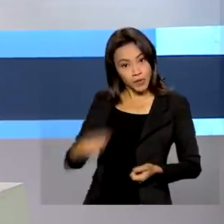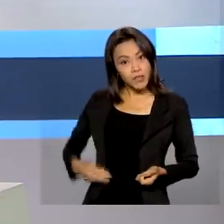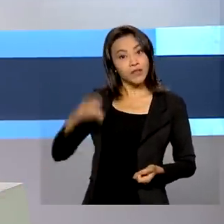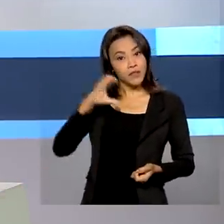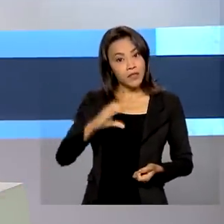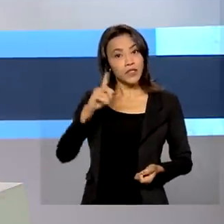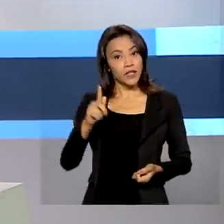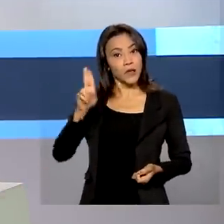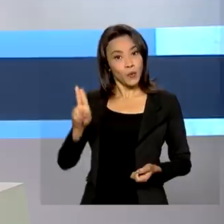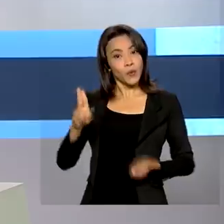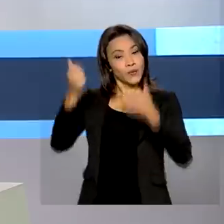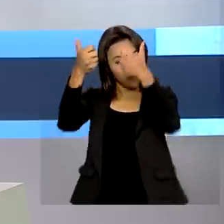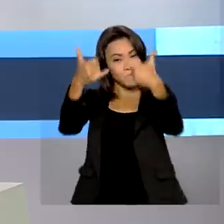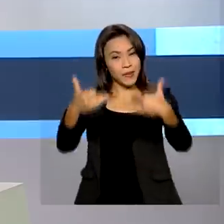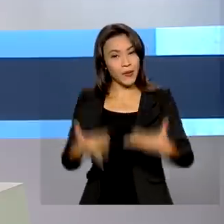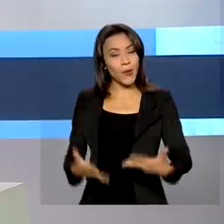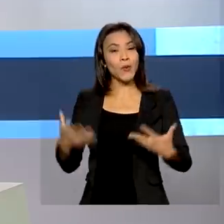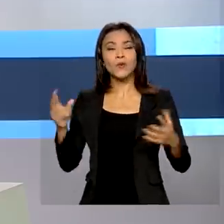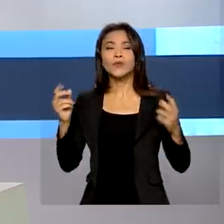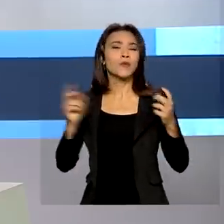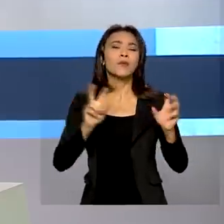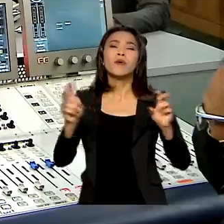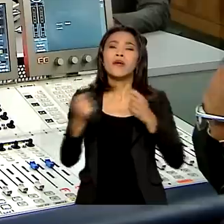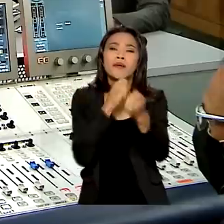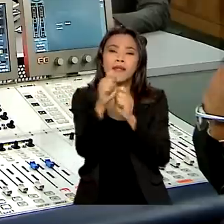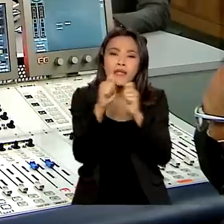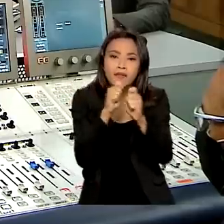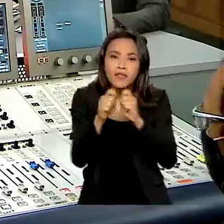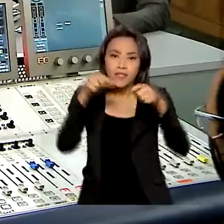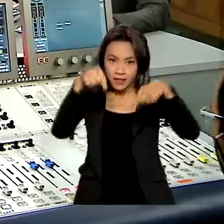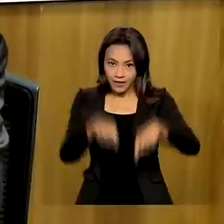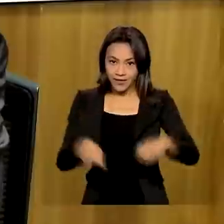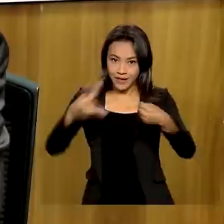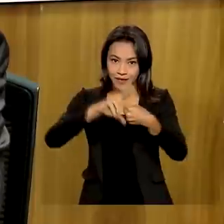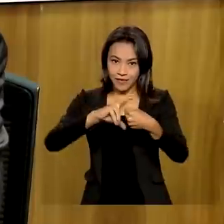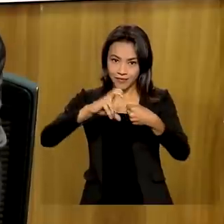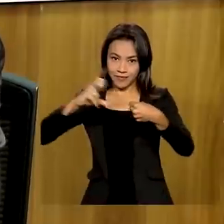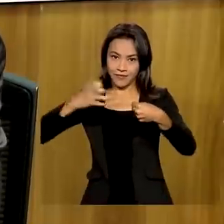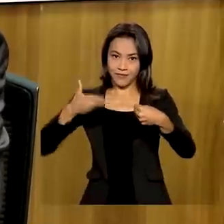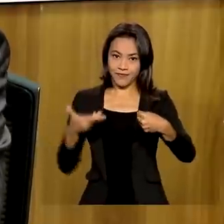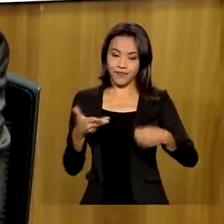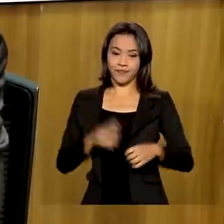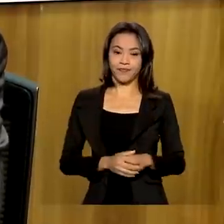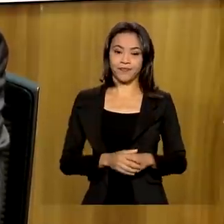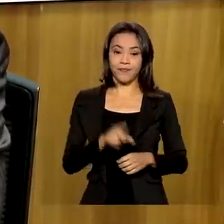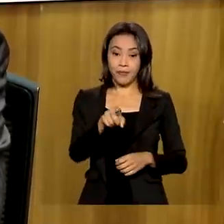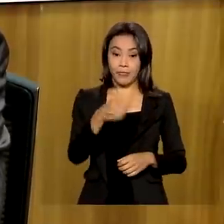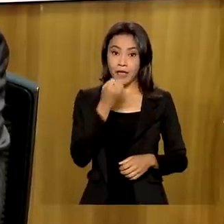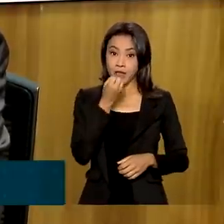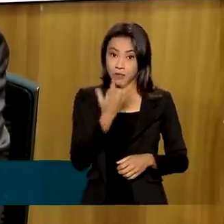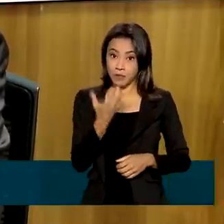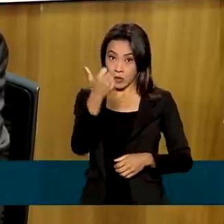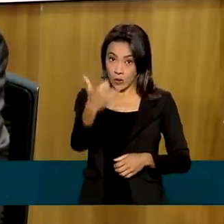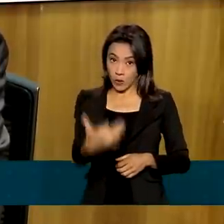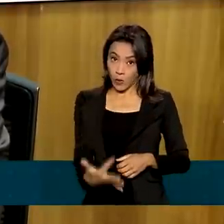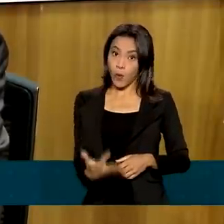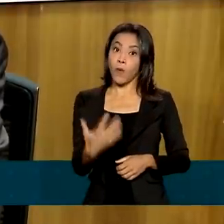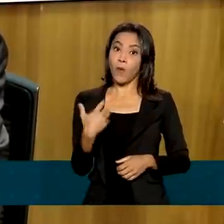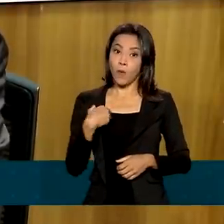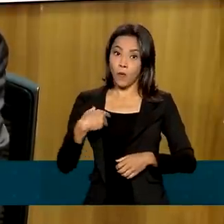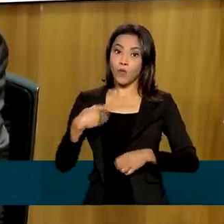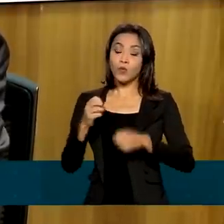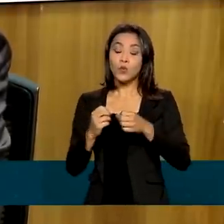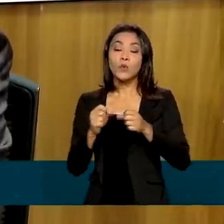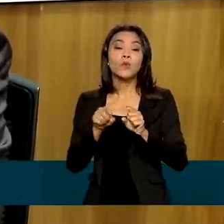falou sobre o assunto em entrevista à Voz do Brasil. O que nós fizemos foi desenvolver um sistema. Esse sistema é